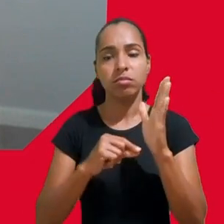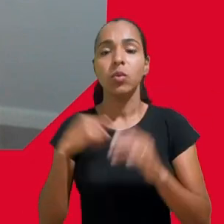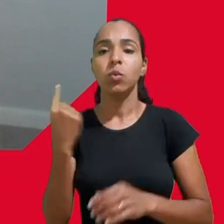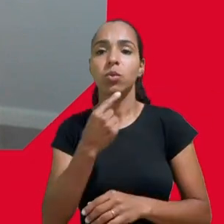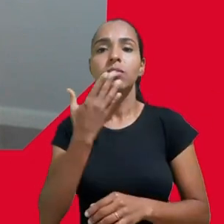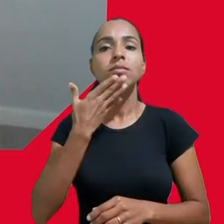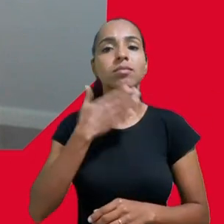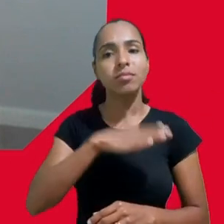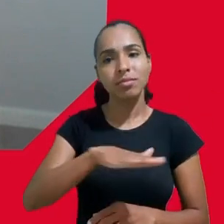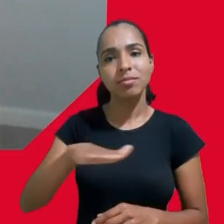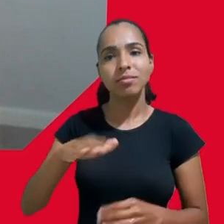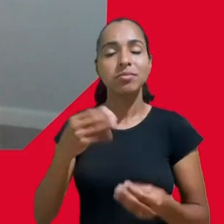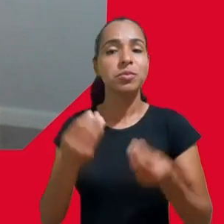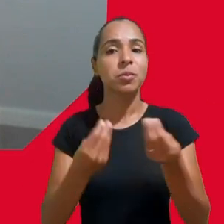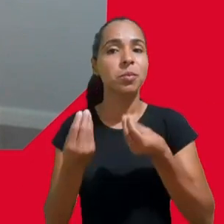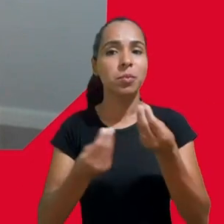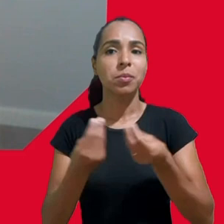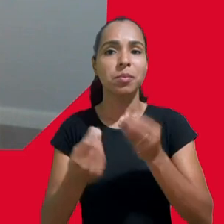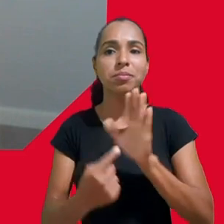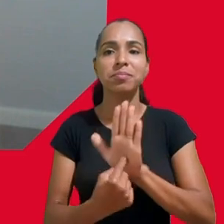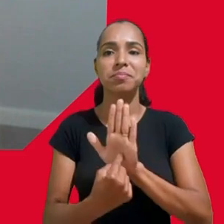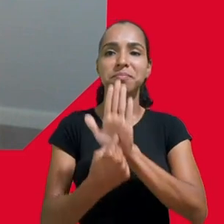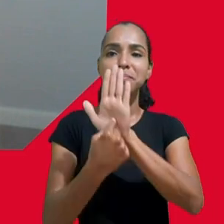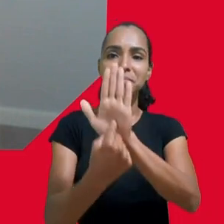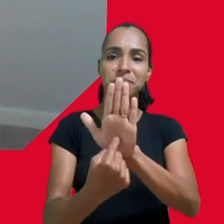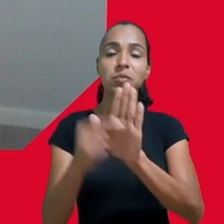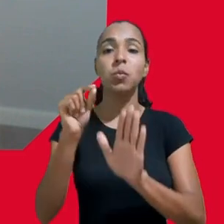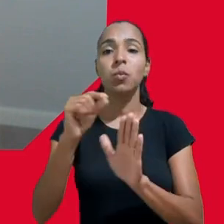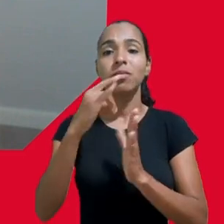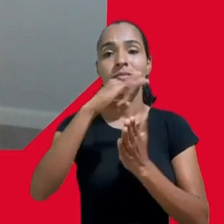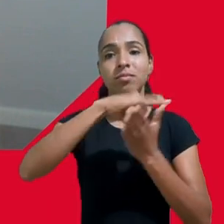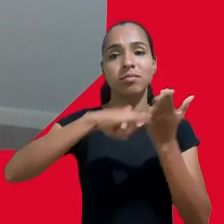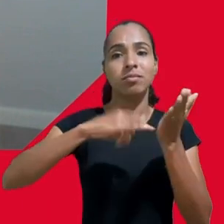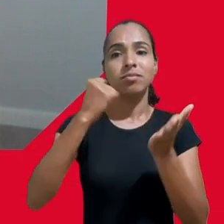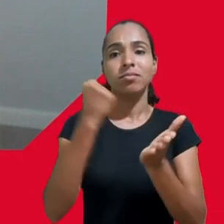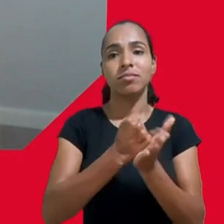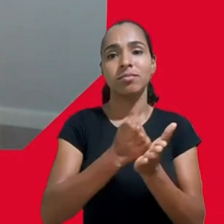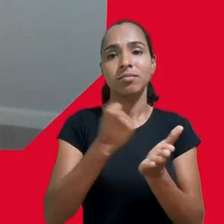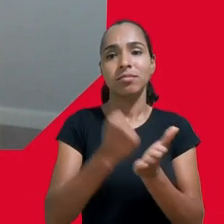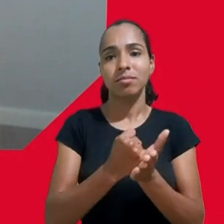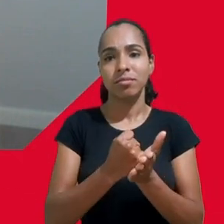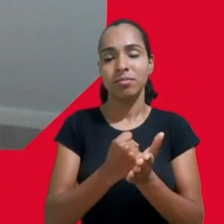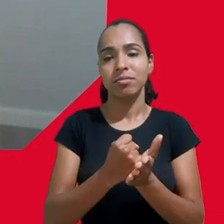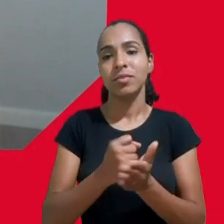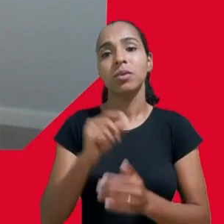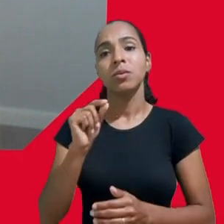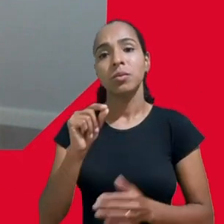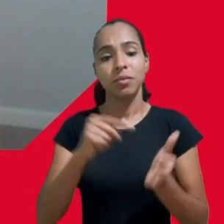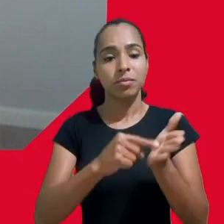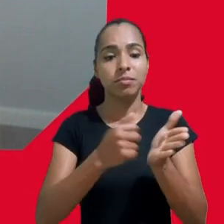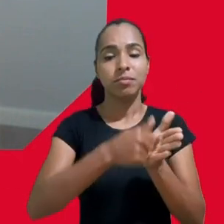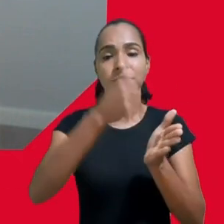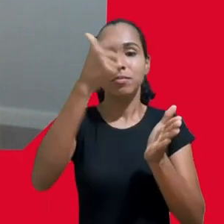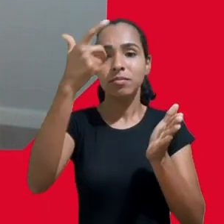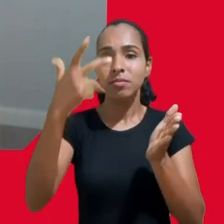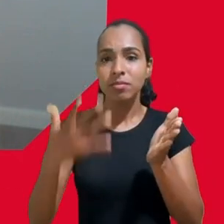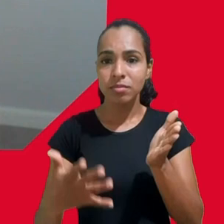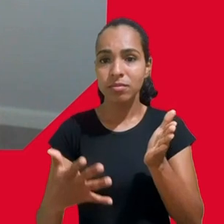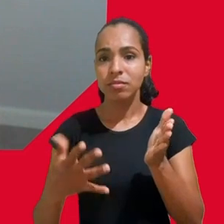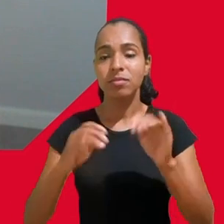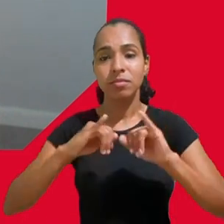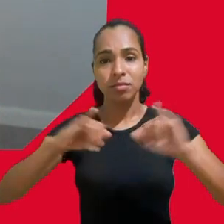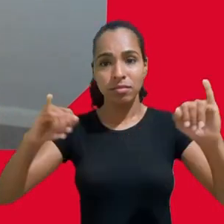lançamento latino-americano desse documento e entre as recomendações que o documento traz para os estados está também